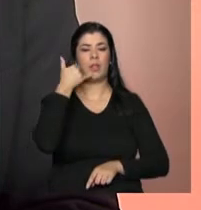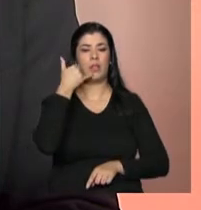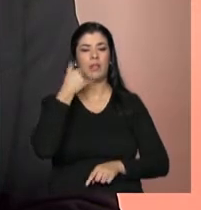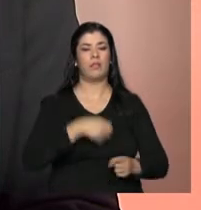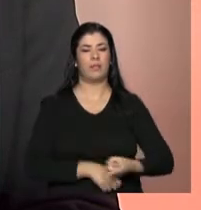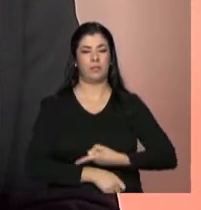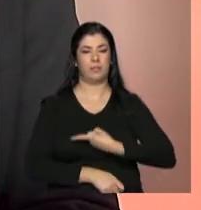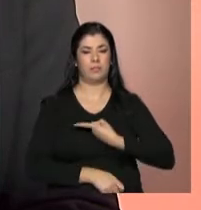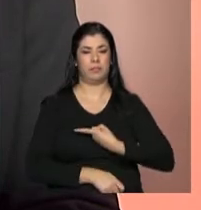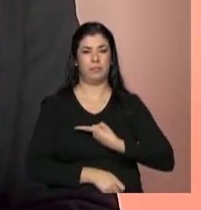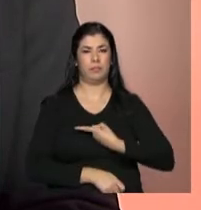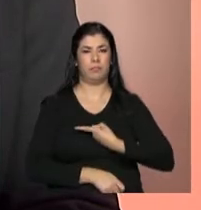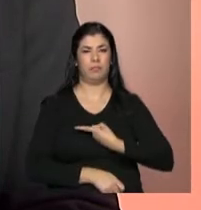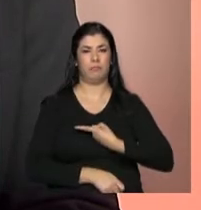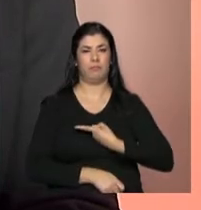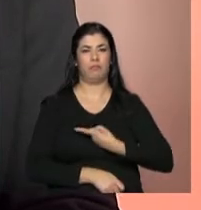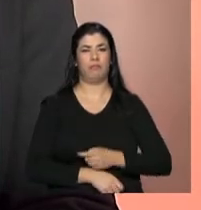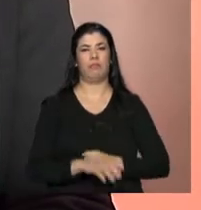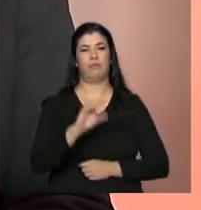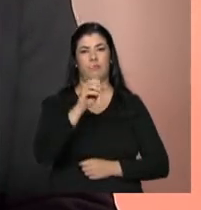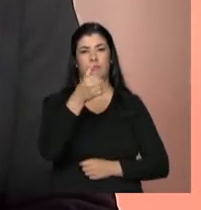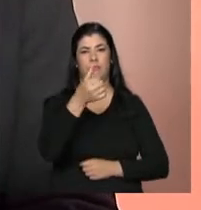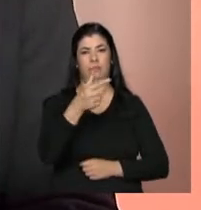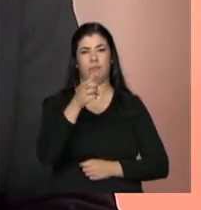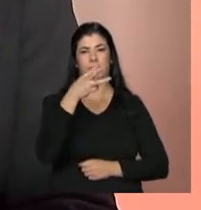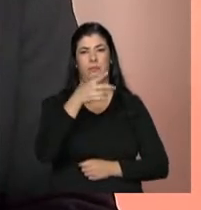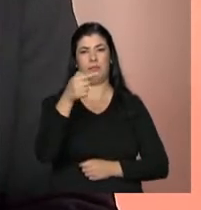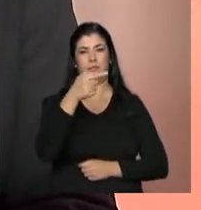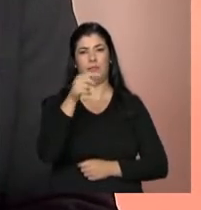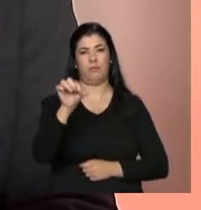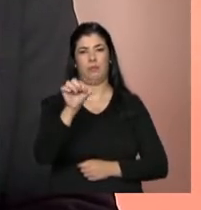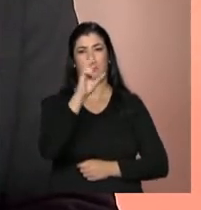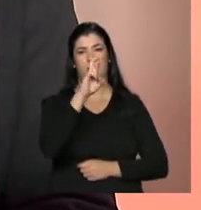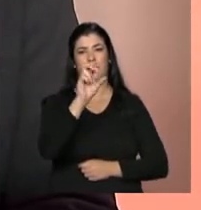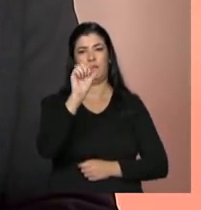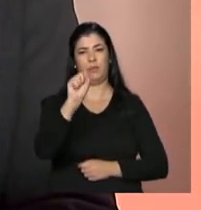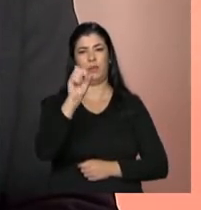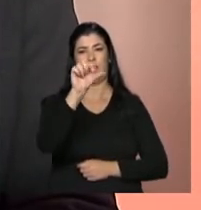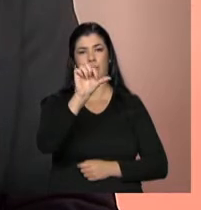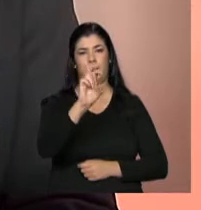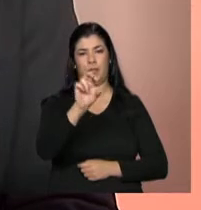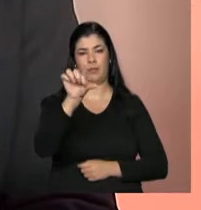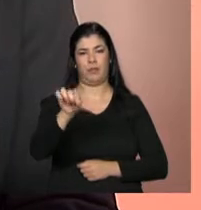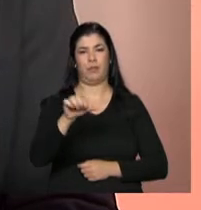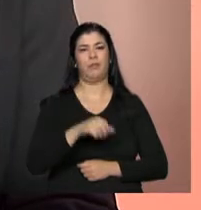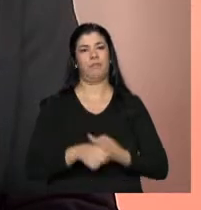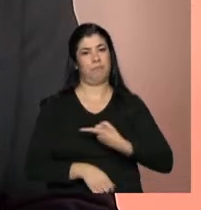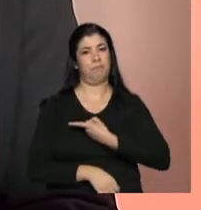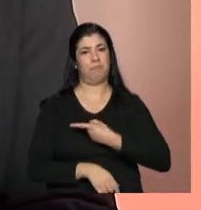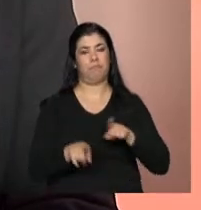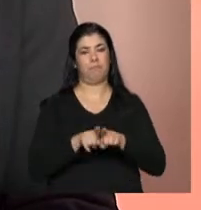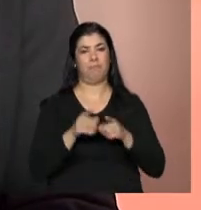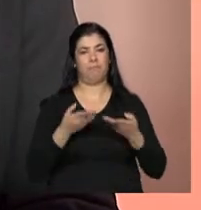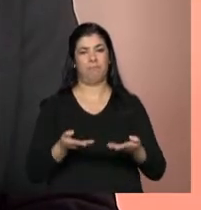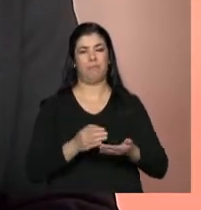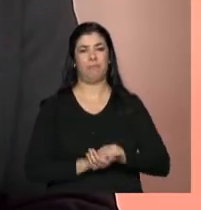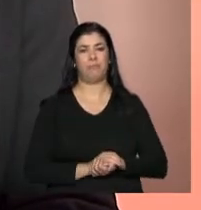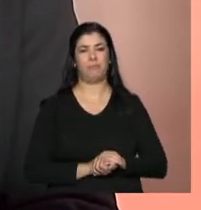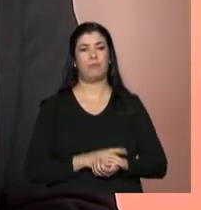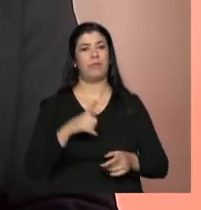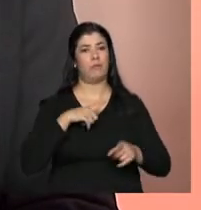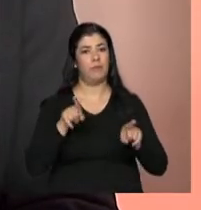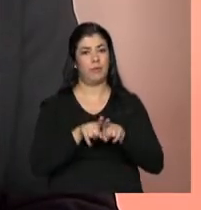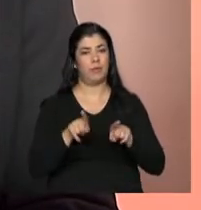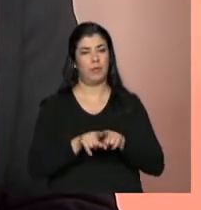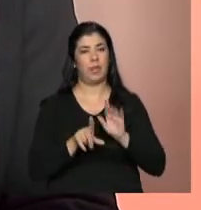são 0 operadora 61 3799 5859 ou 3799 5198. Tem também